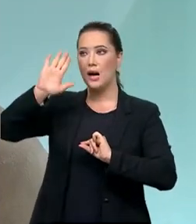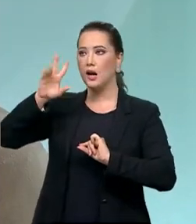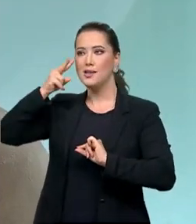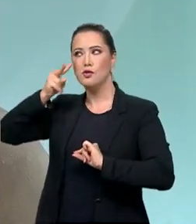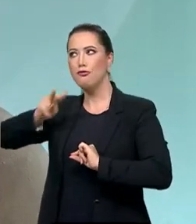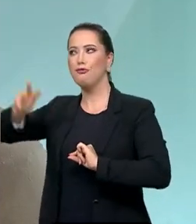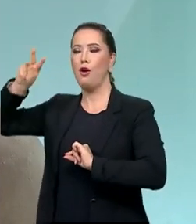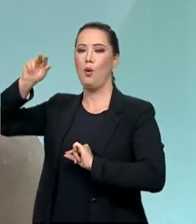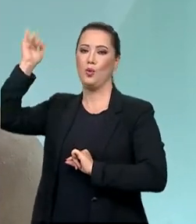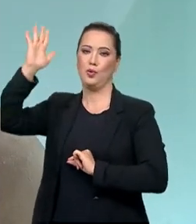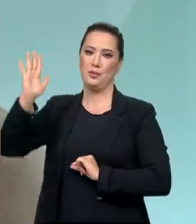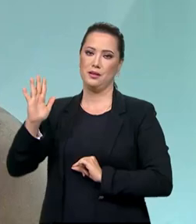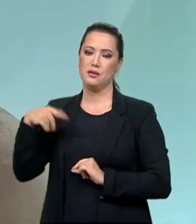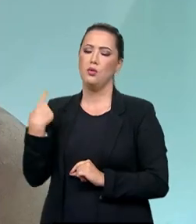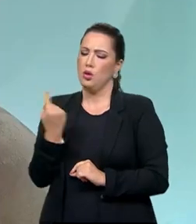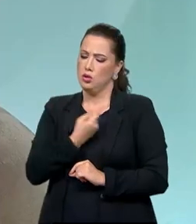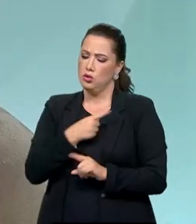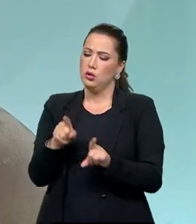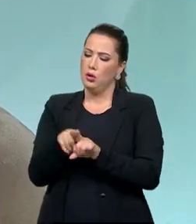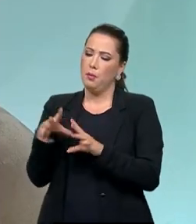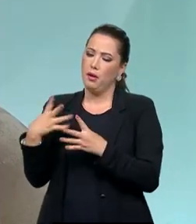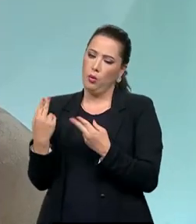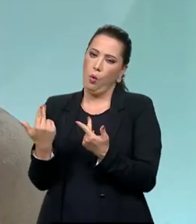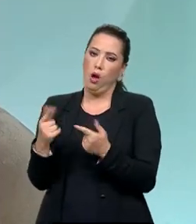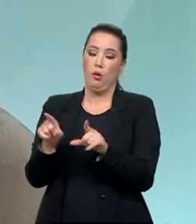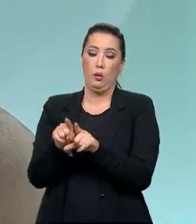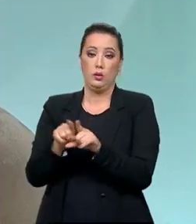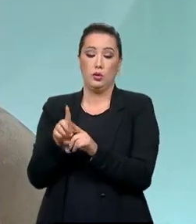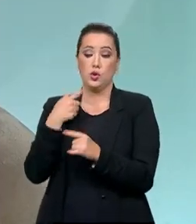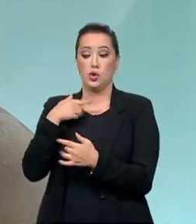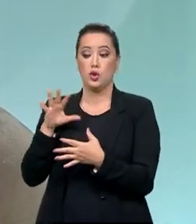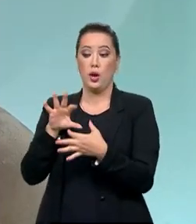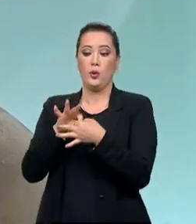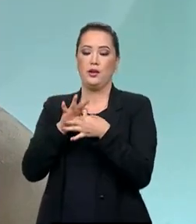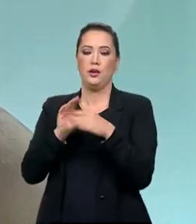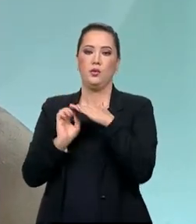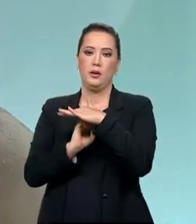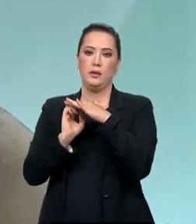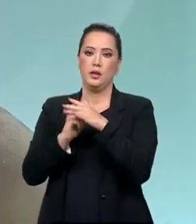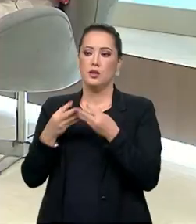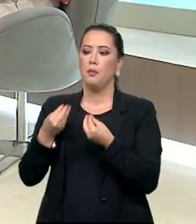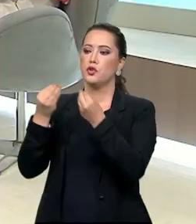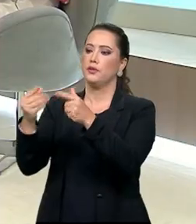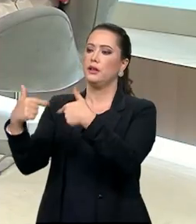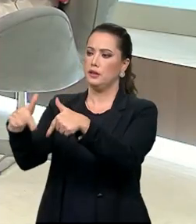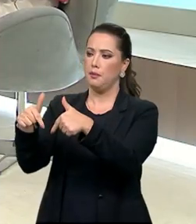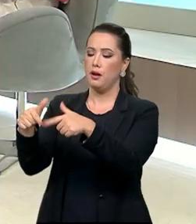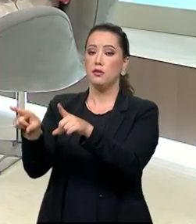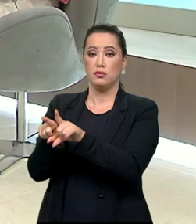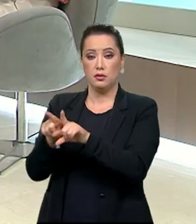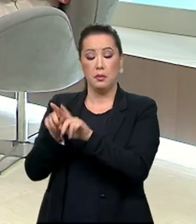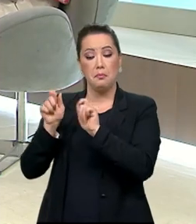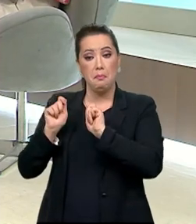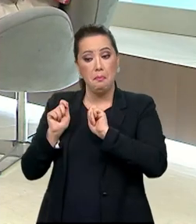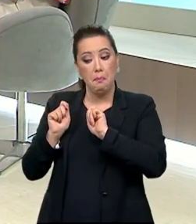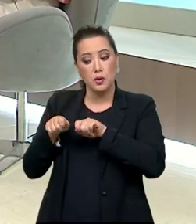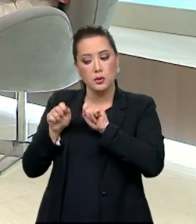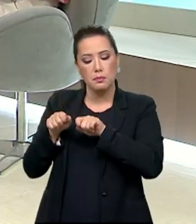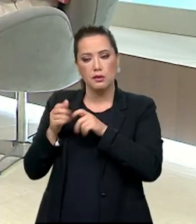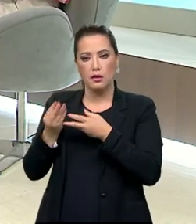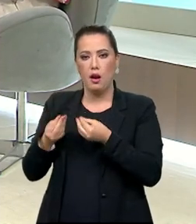empresas como parceiras. Nessa cultura de família, porque a empresa pode dar trabalho e pode também